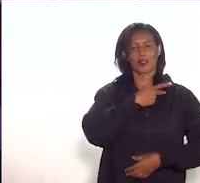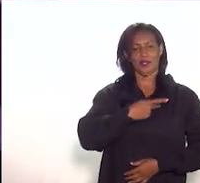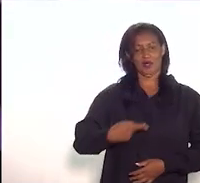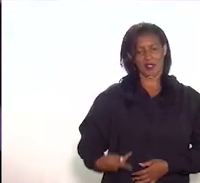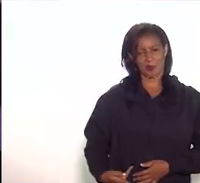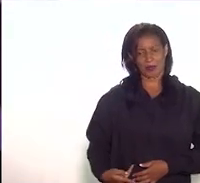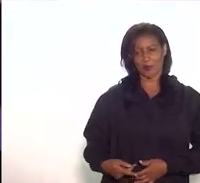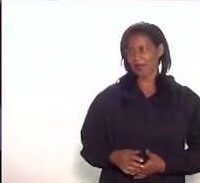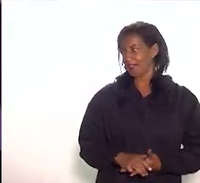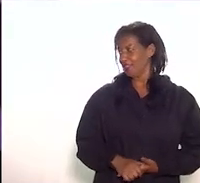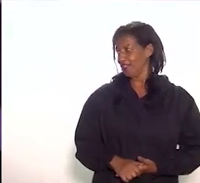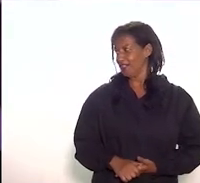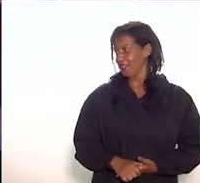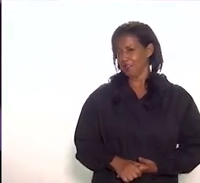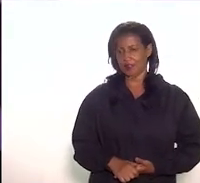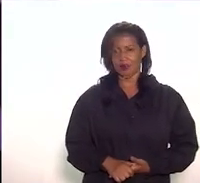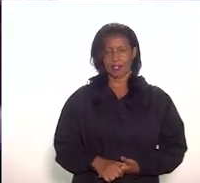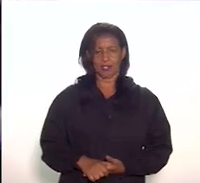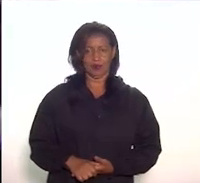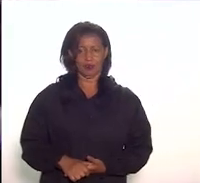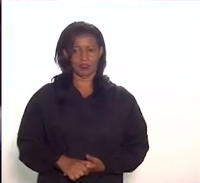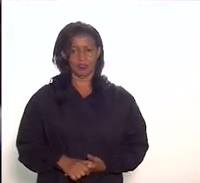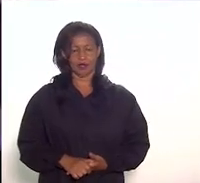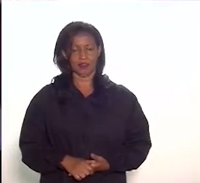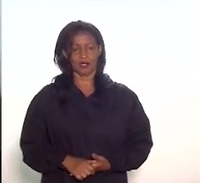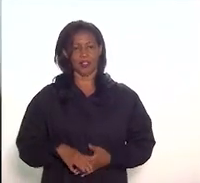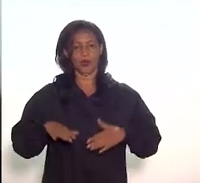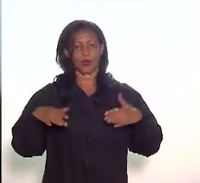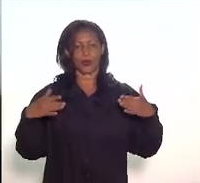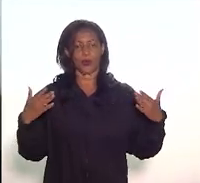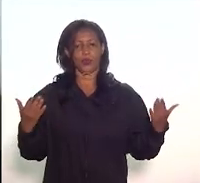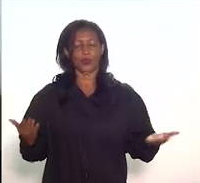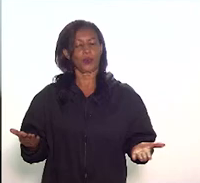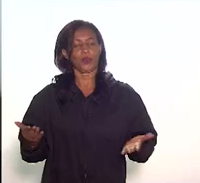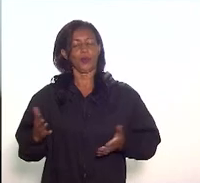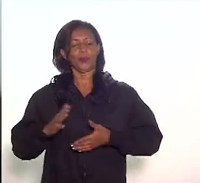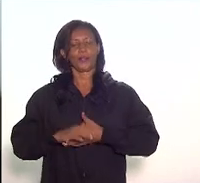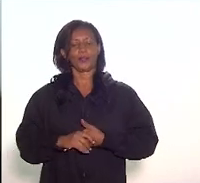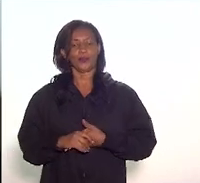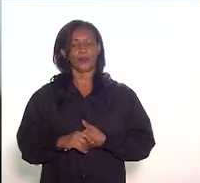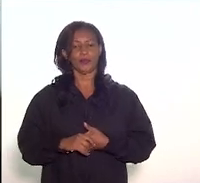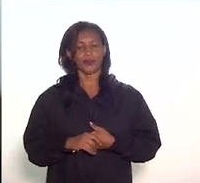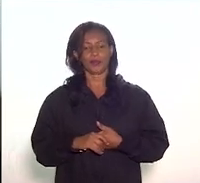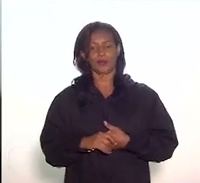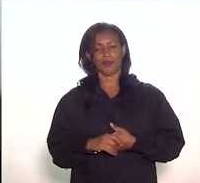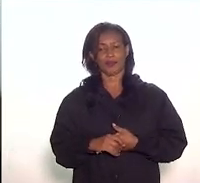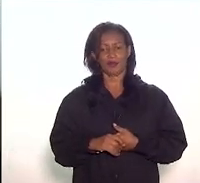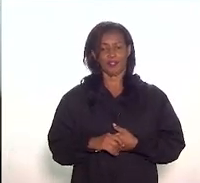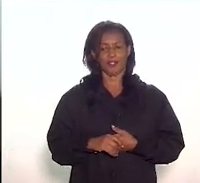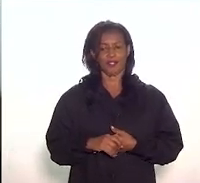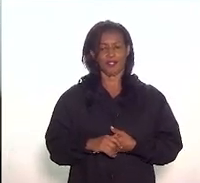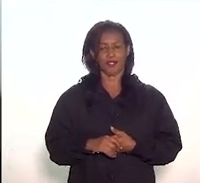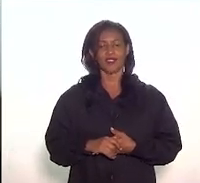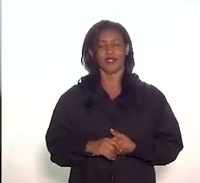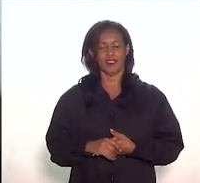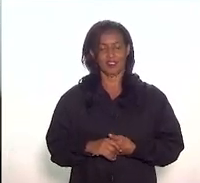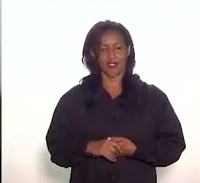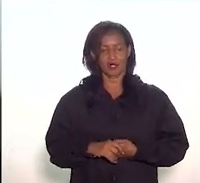Luiz Paulo, a palavra com você. o deputado Heliomar Coelho, senhoras e senhores,